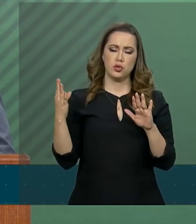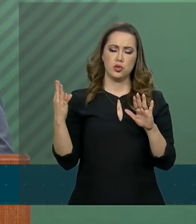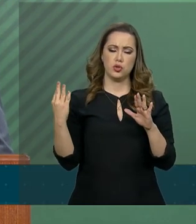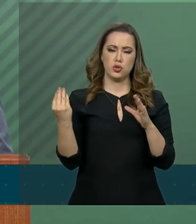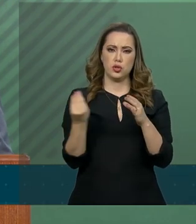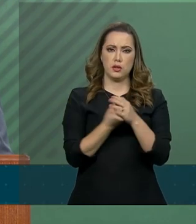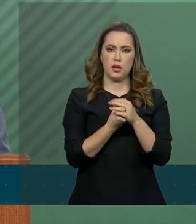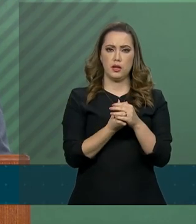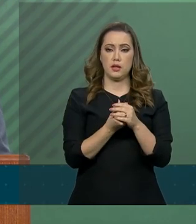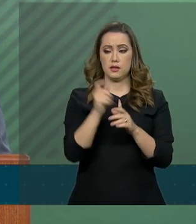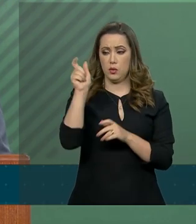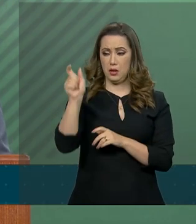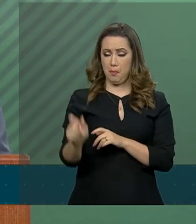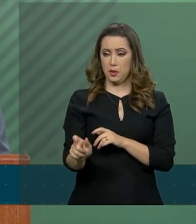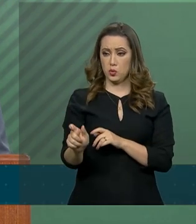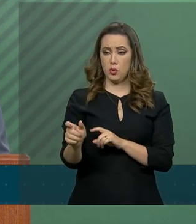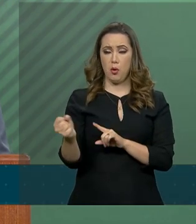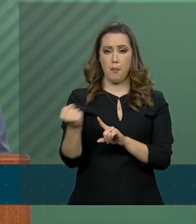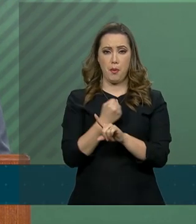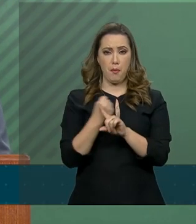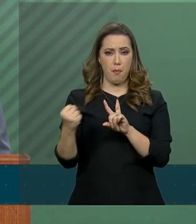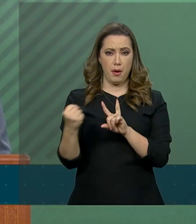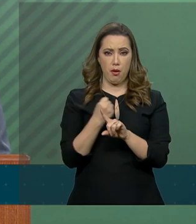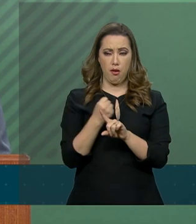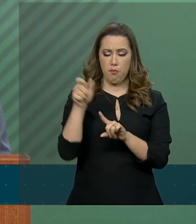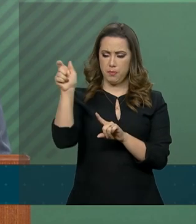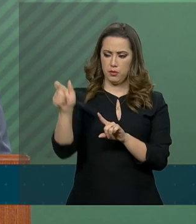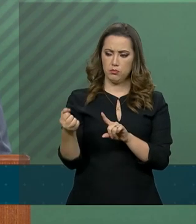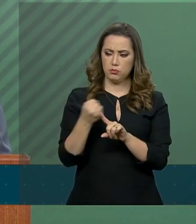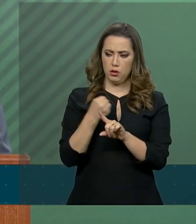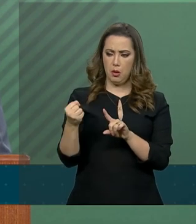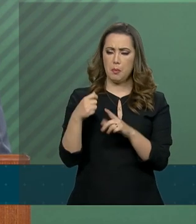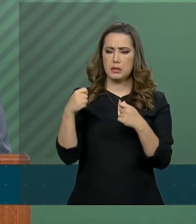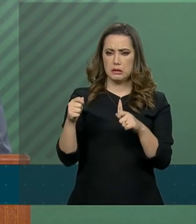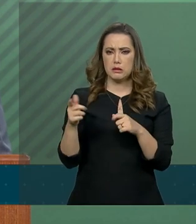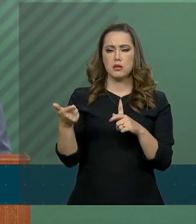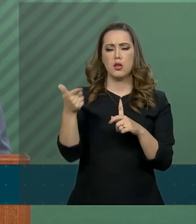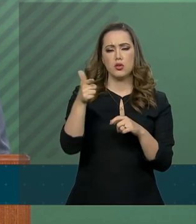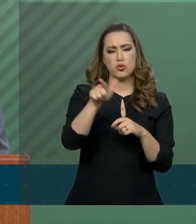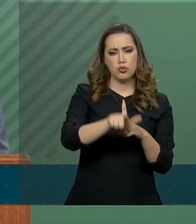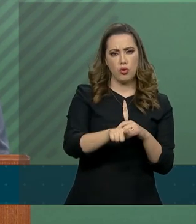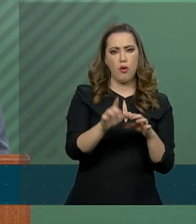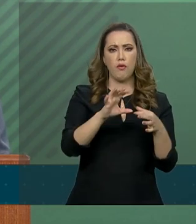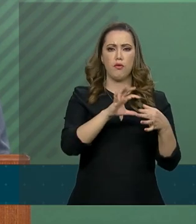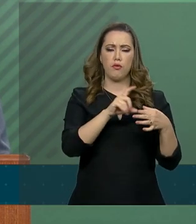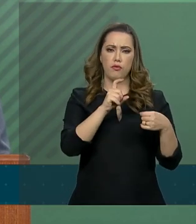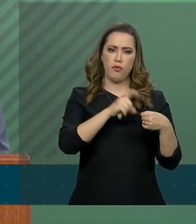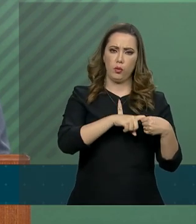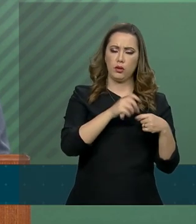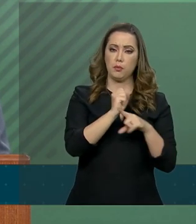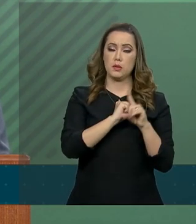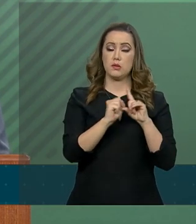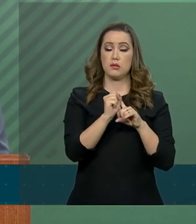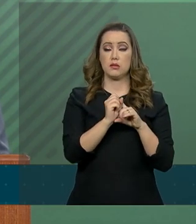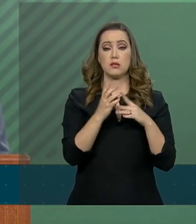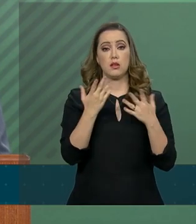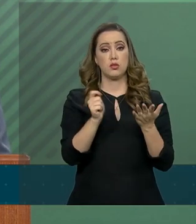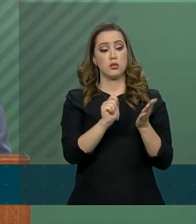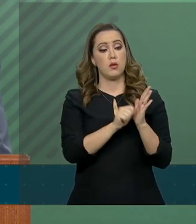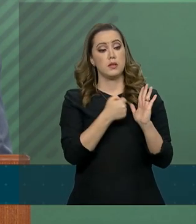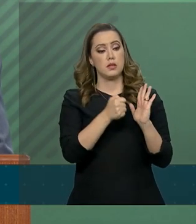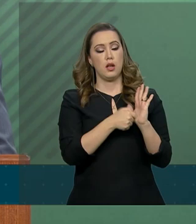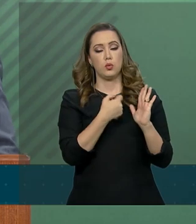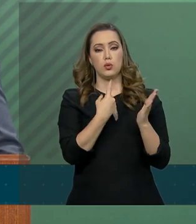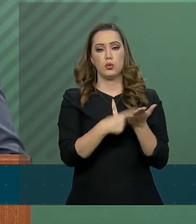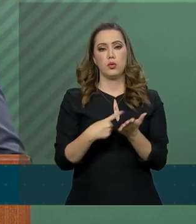agressor, entre outras ações. Simbolicamente, o lançamento e assinatura do